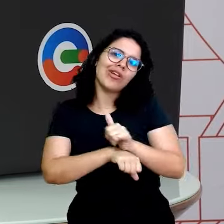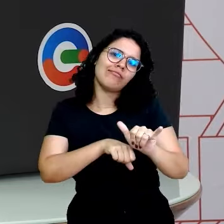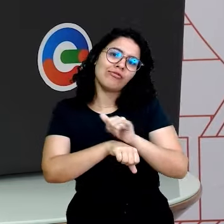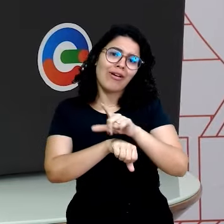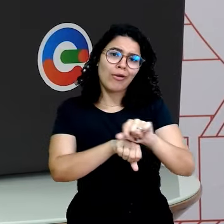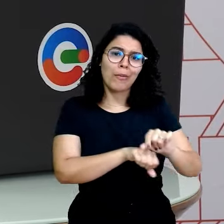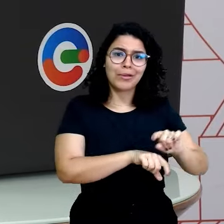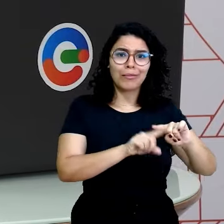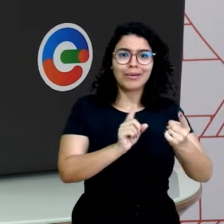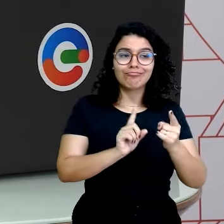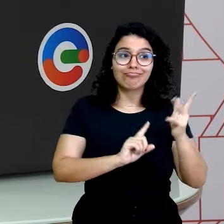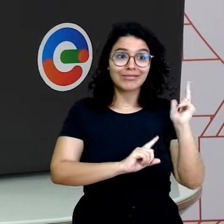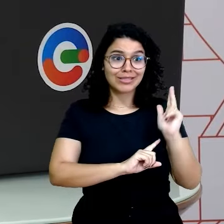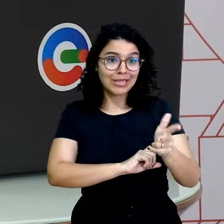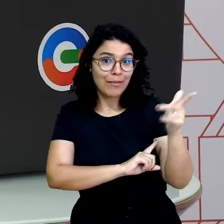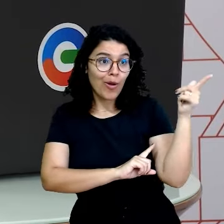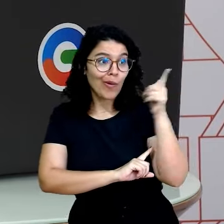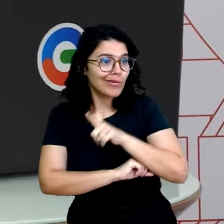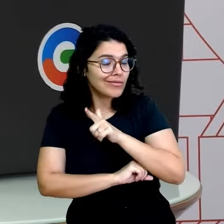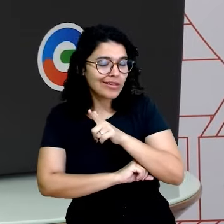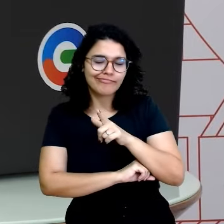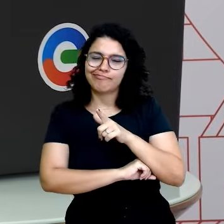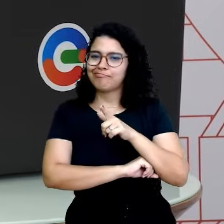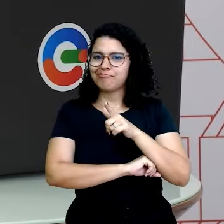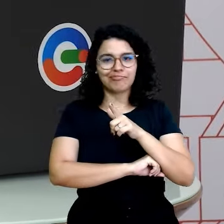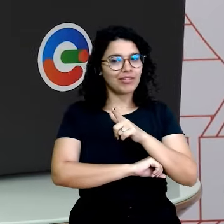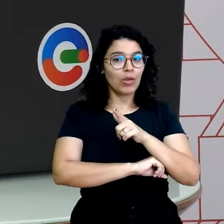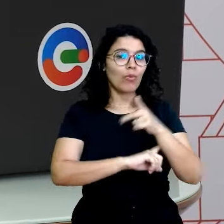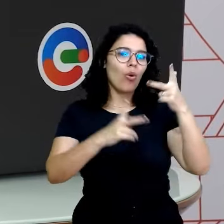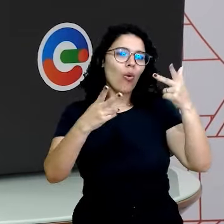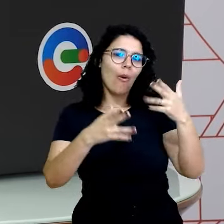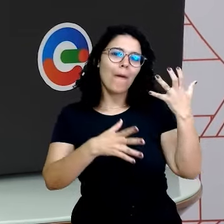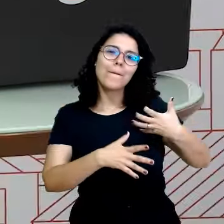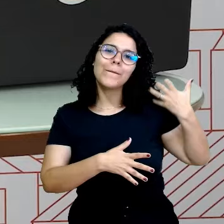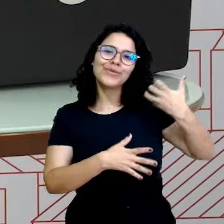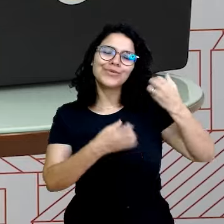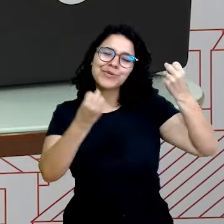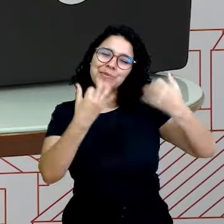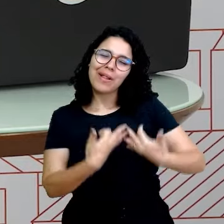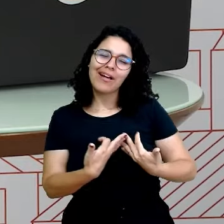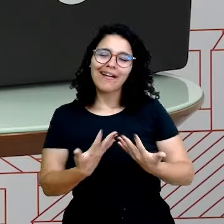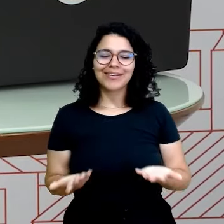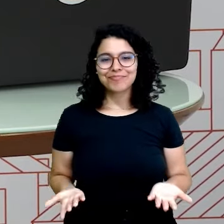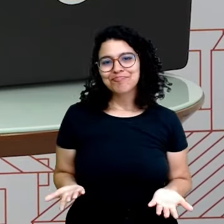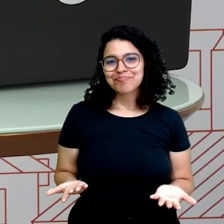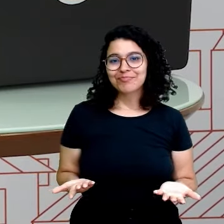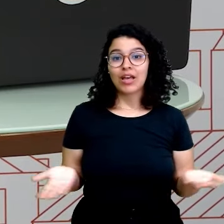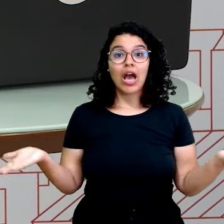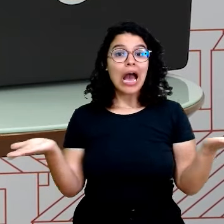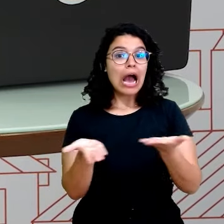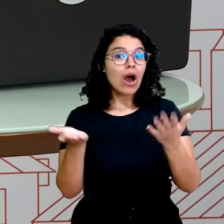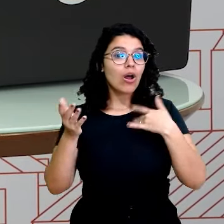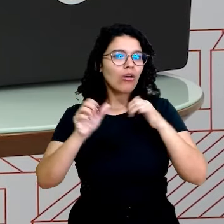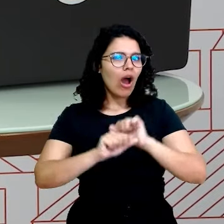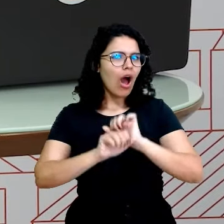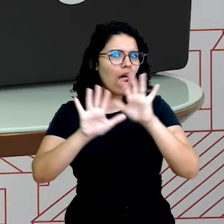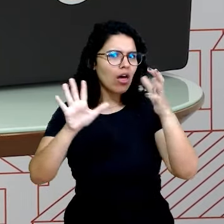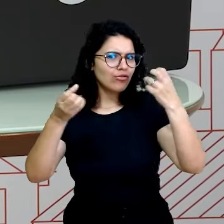argumentação, mas que nem sempre funciona, como é o caso da música. Agora vamos deixar clara uma coisa,